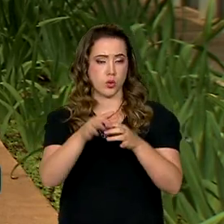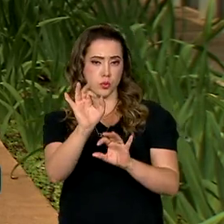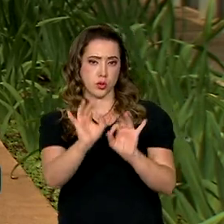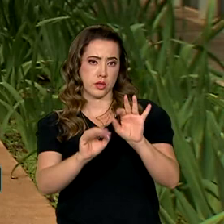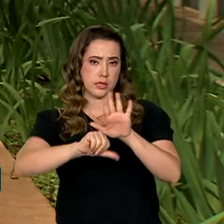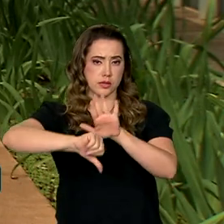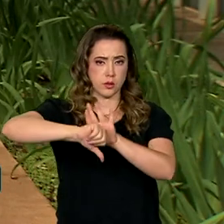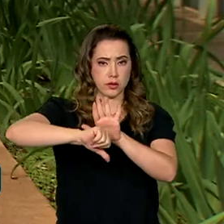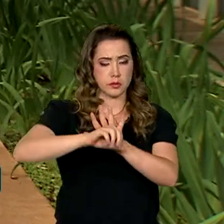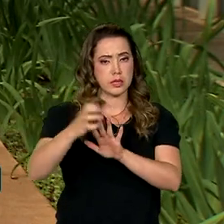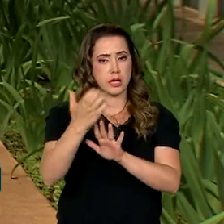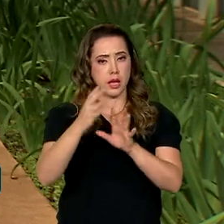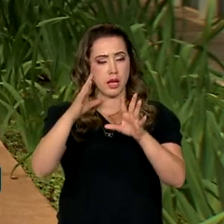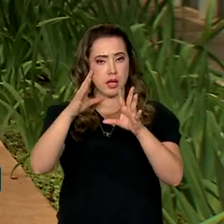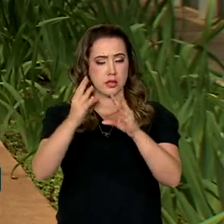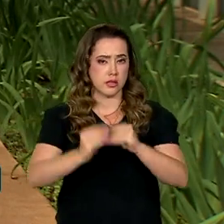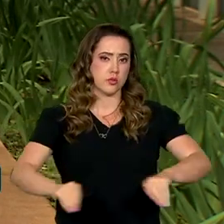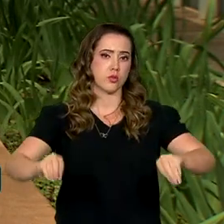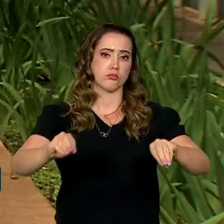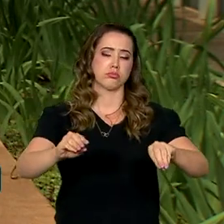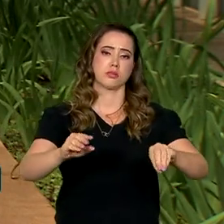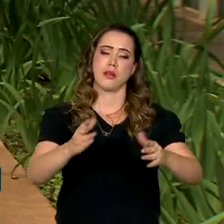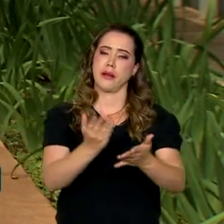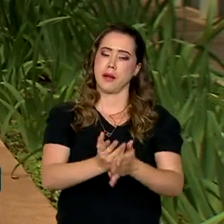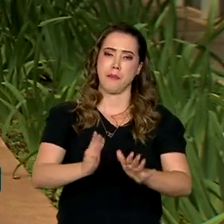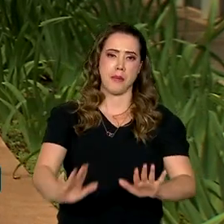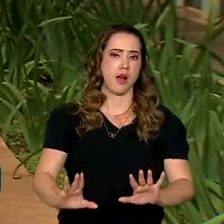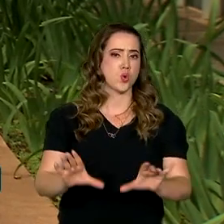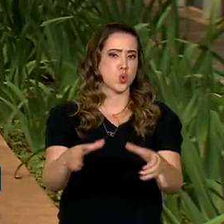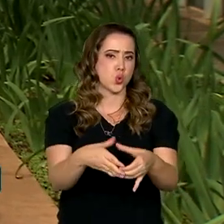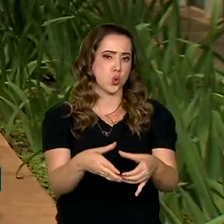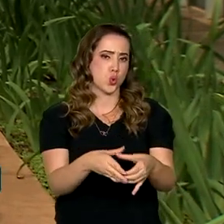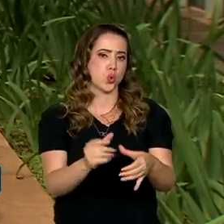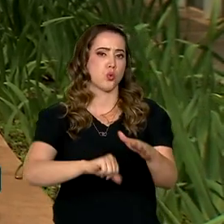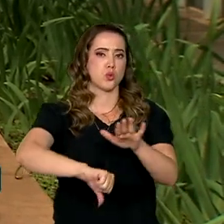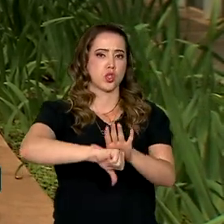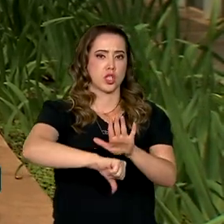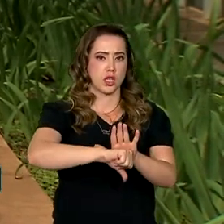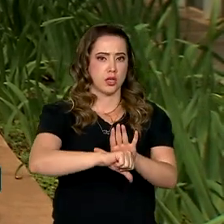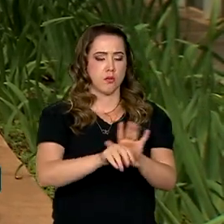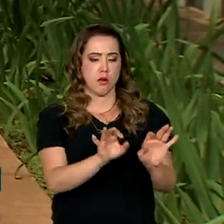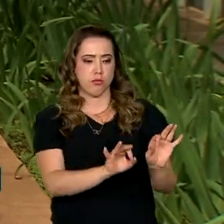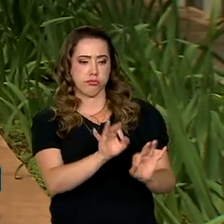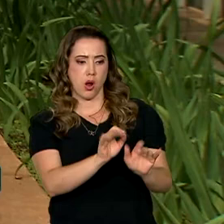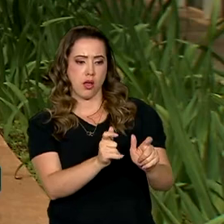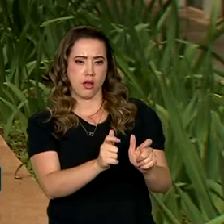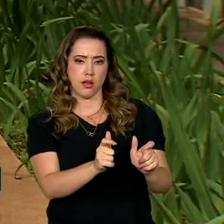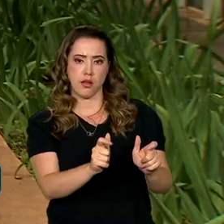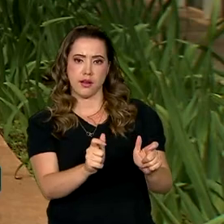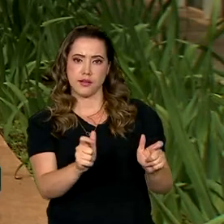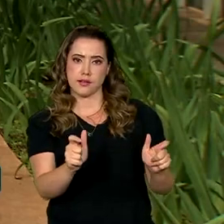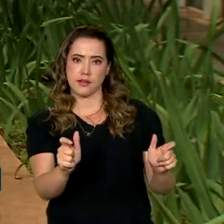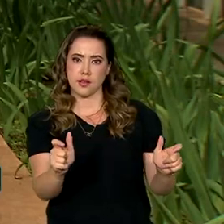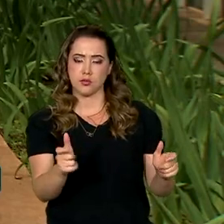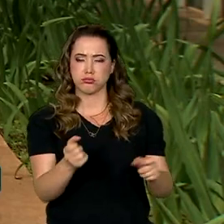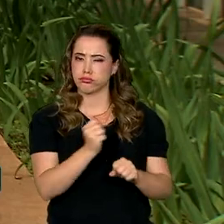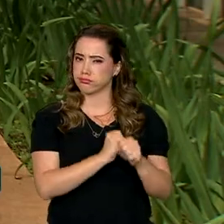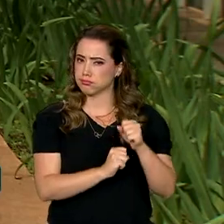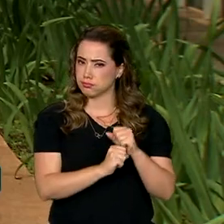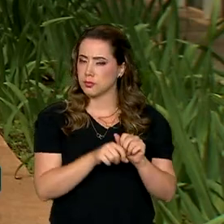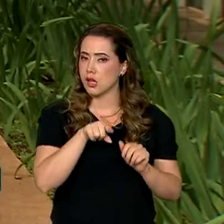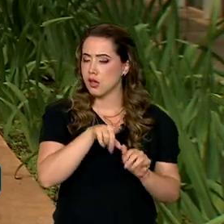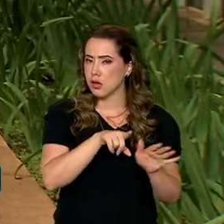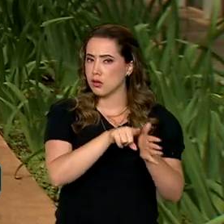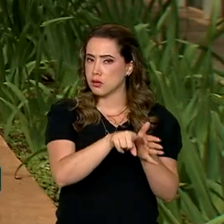promete desarticular e descapitalizar os grupos criminosos que cresceram nos últimos anos. A